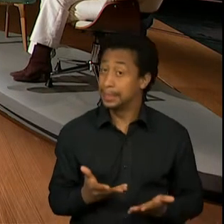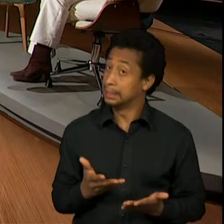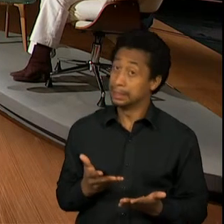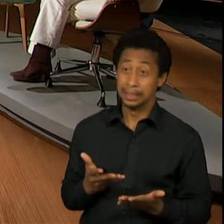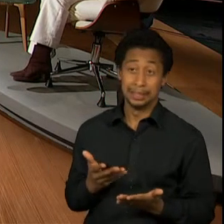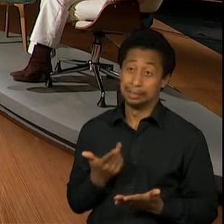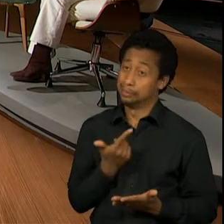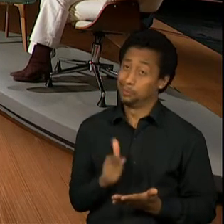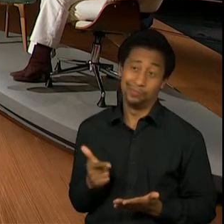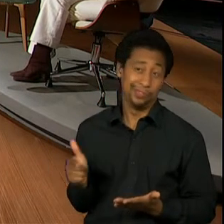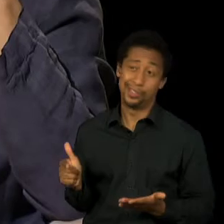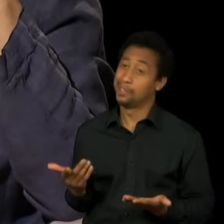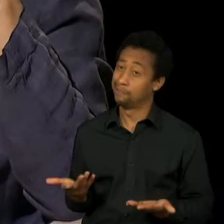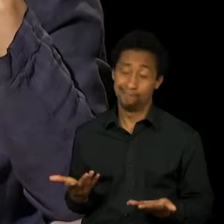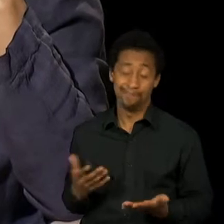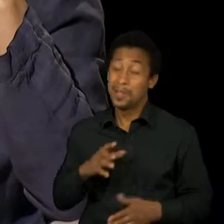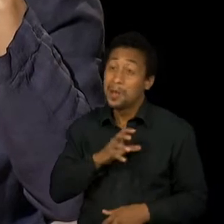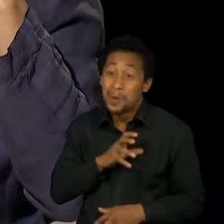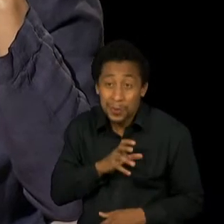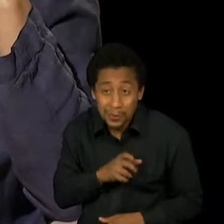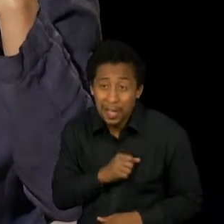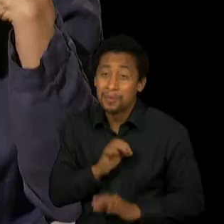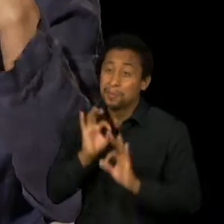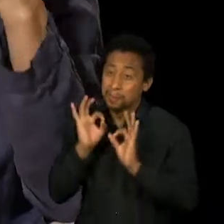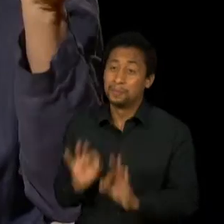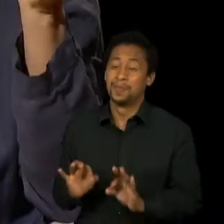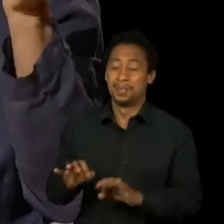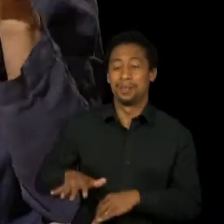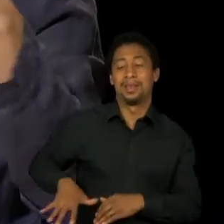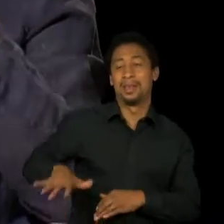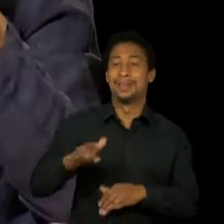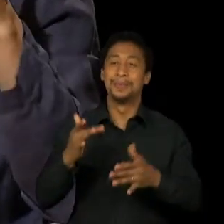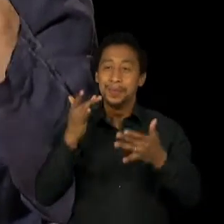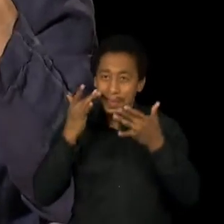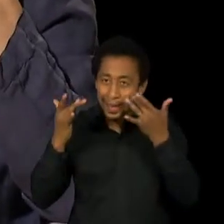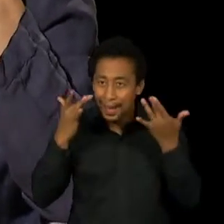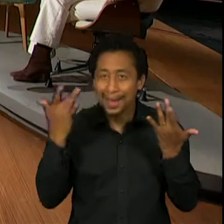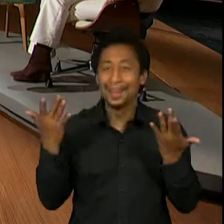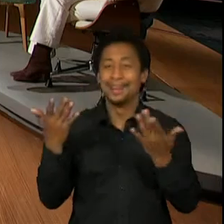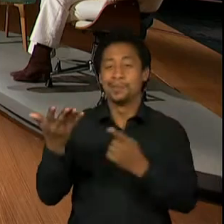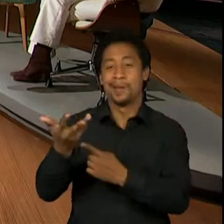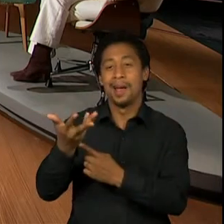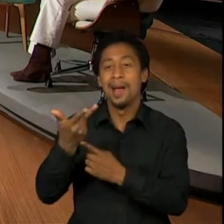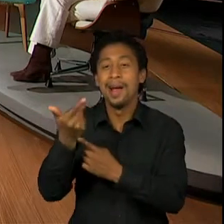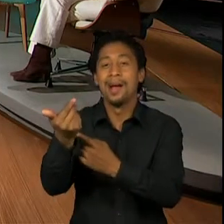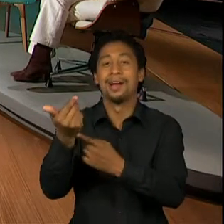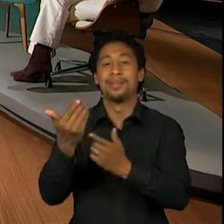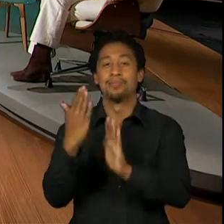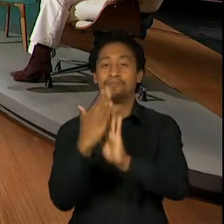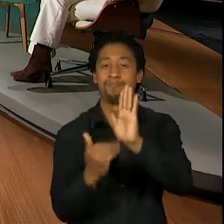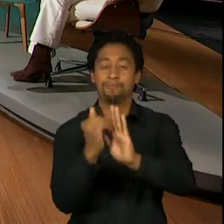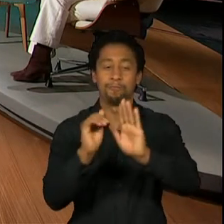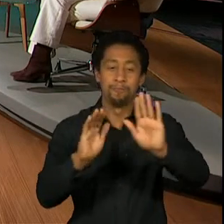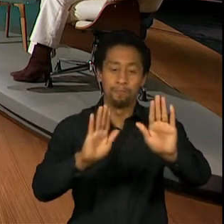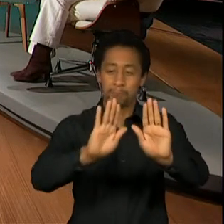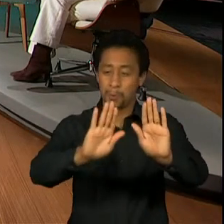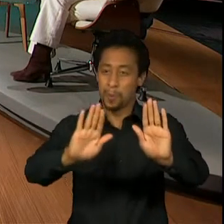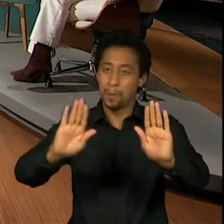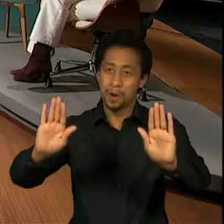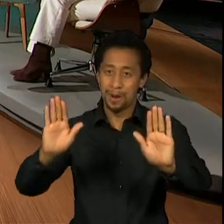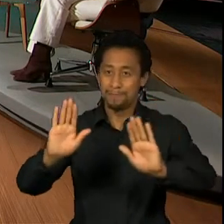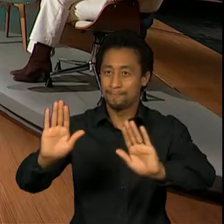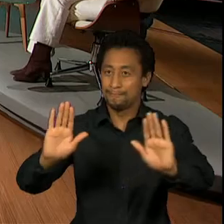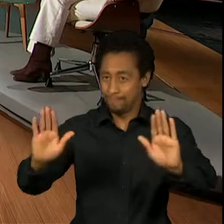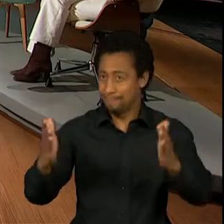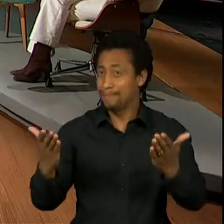gostava mesmo, era de teatro e de arte, enfim, de exposição. Eu era muito independente. Naquela época, dava